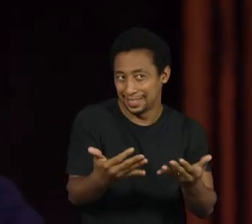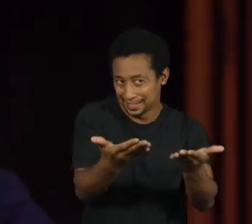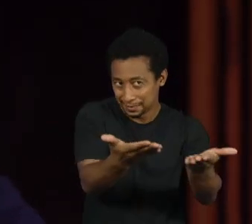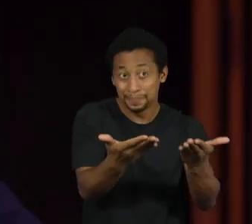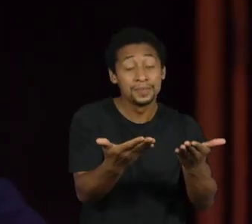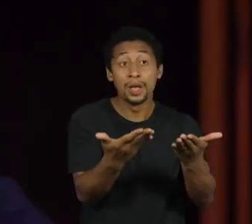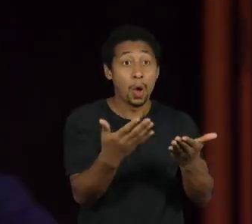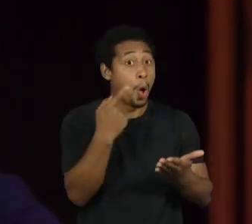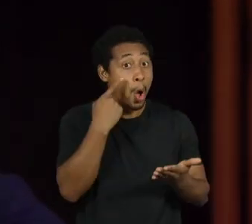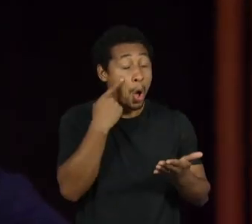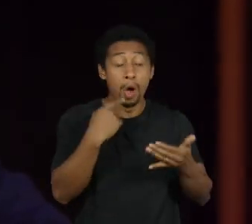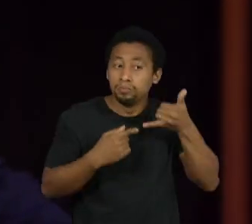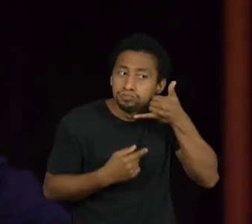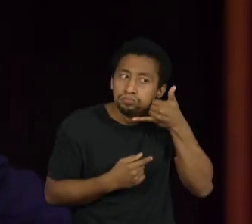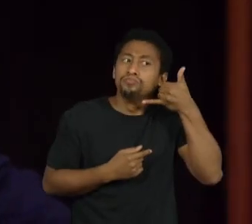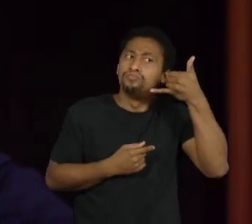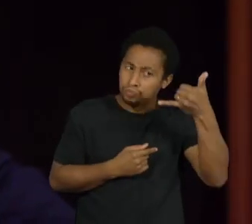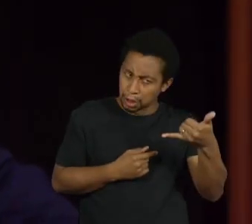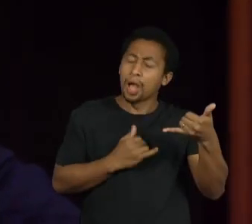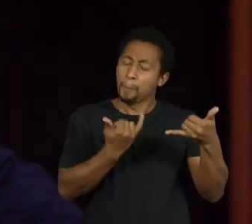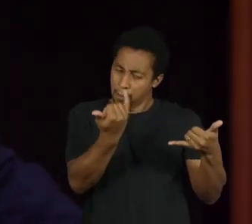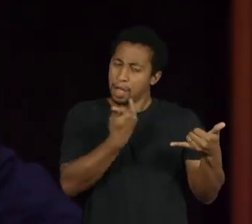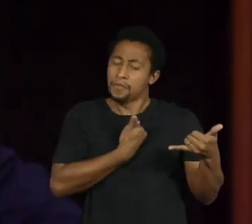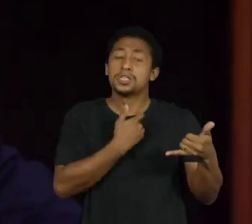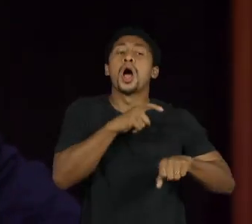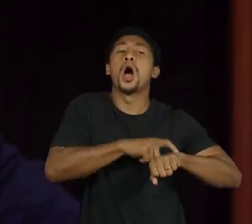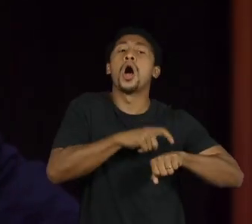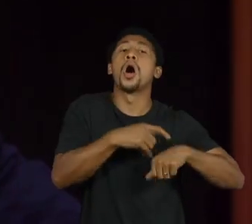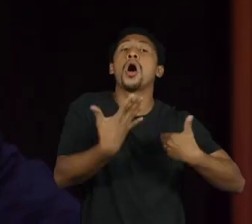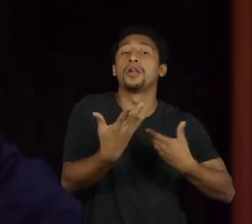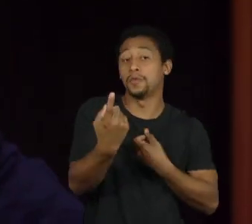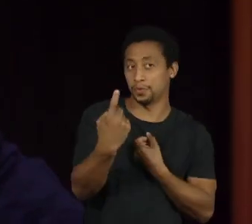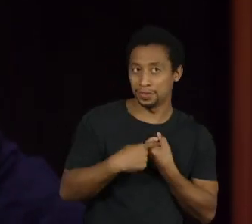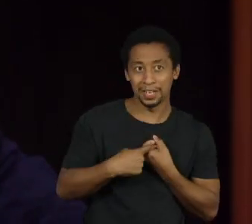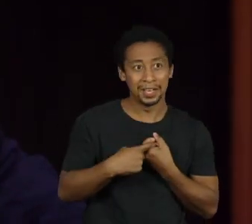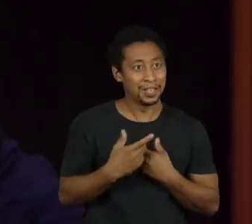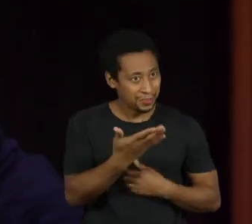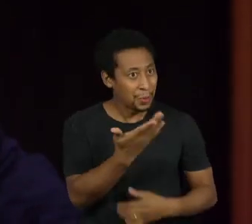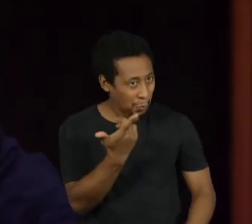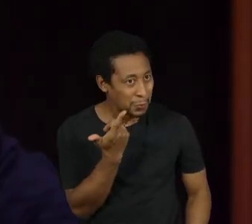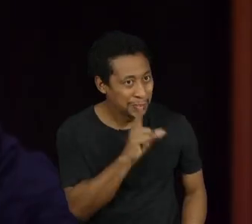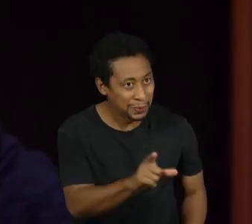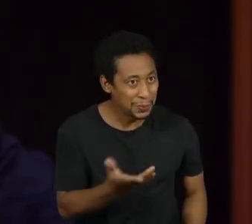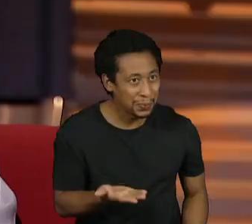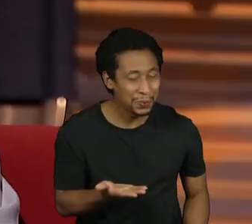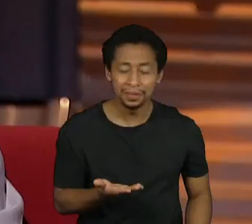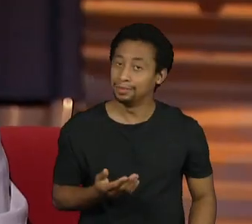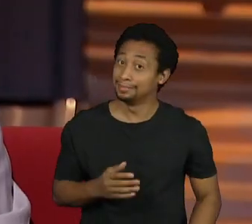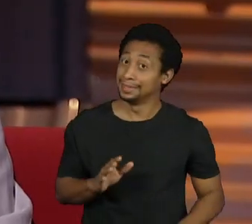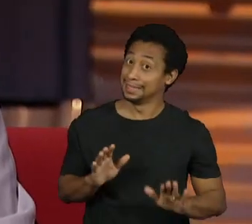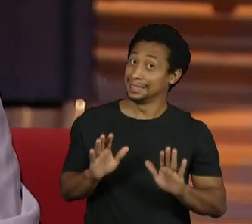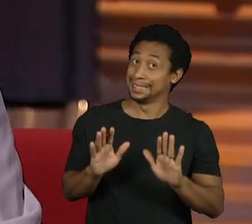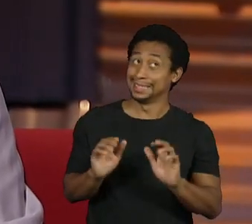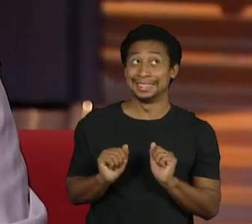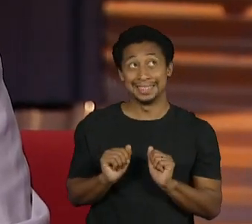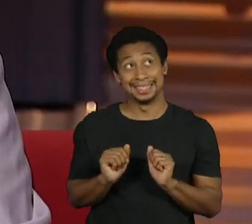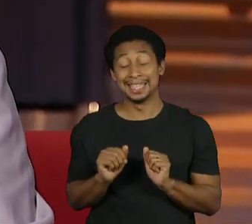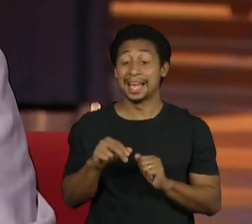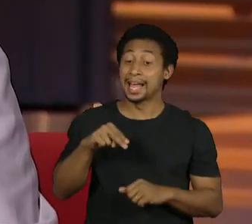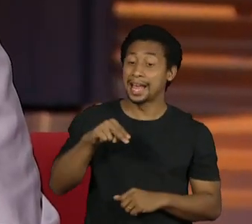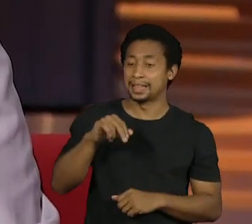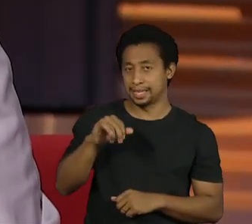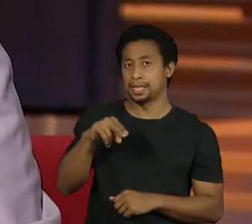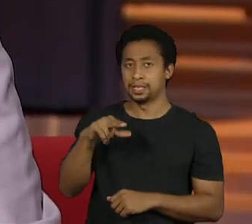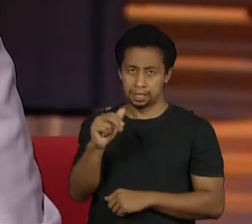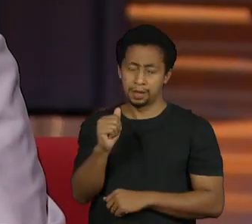Pra Dizer Que Horas Vai Voltar. É. E você conseguiu esse, porque eu não consegui. Eu posso até falar que a Nina, com esse